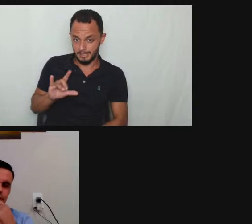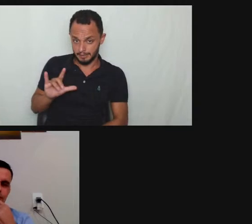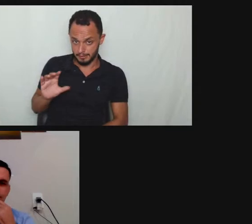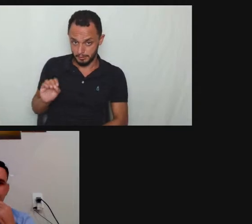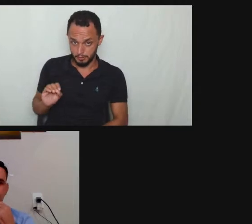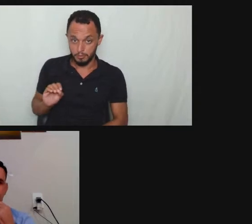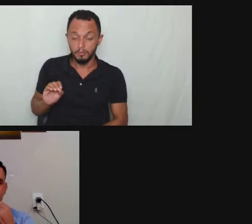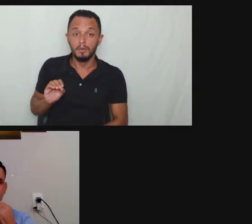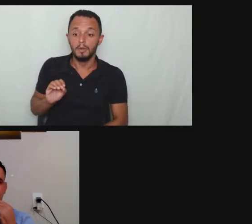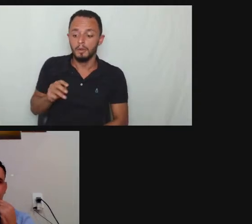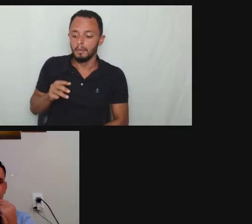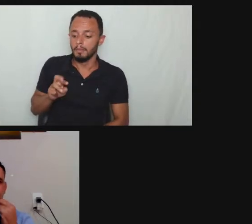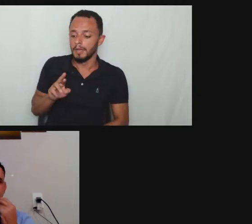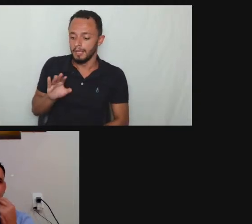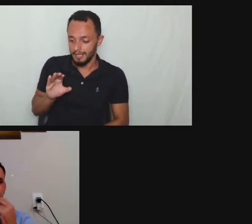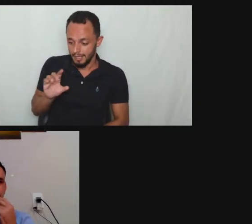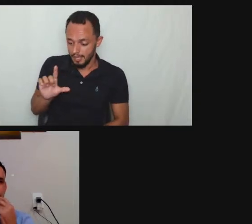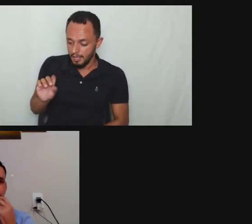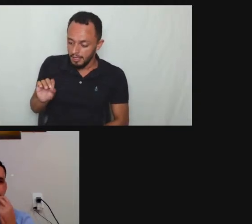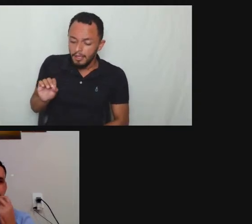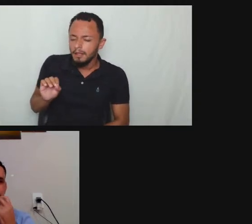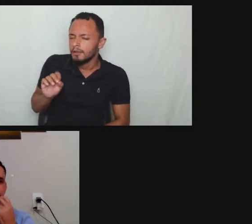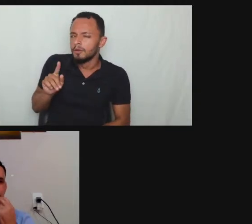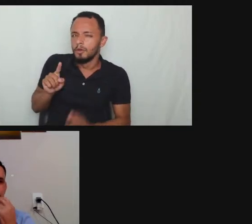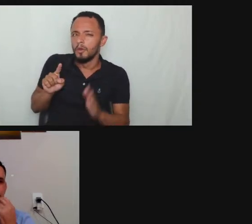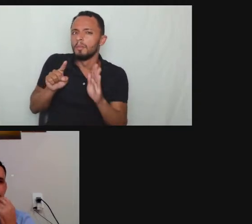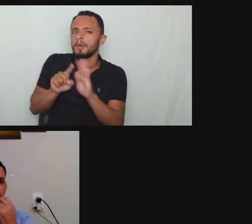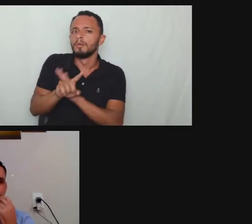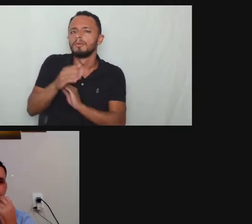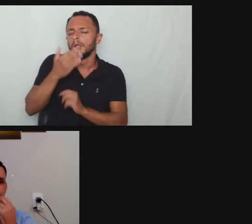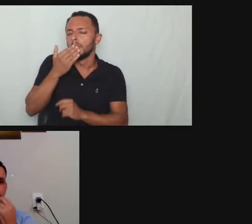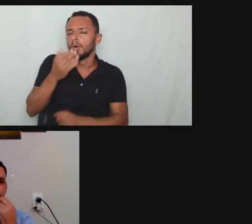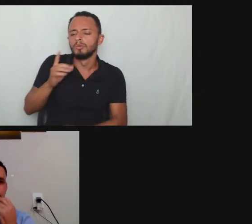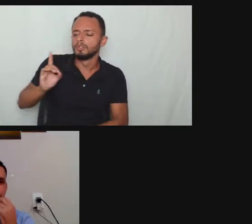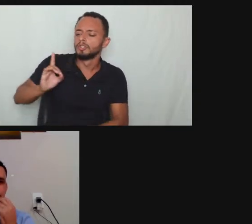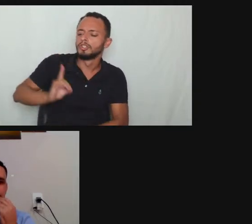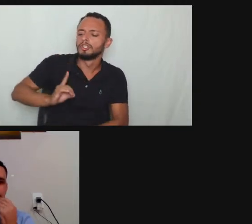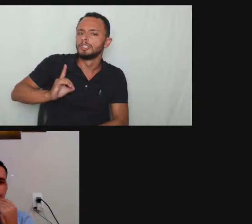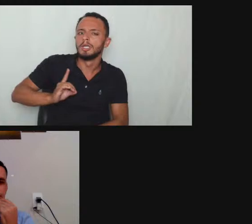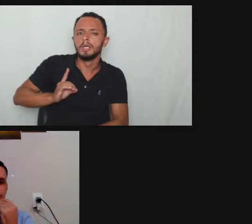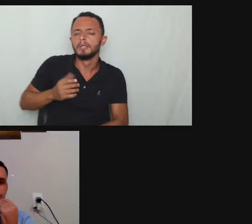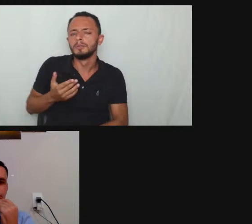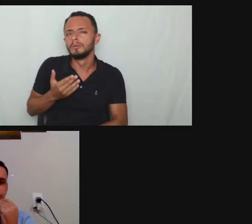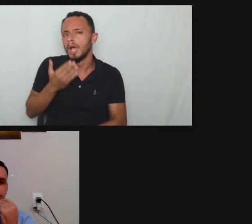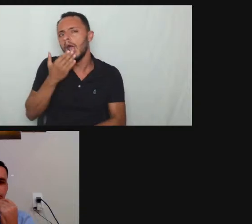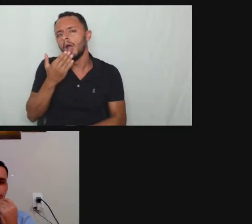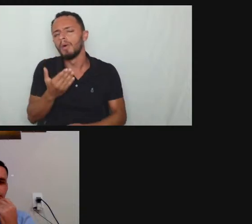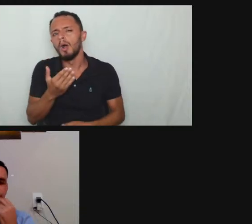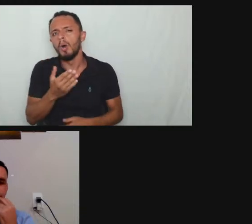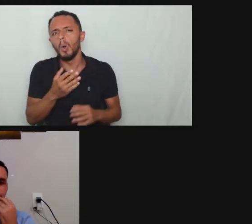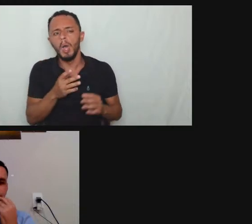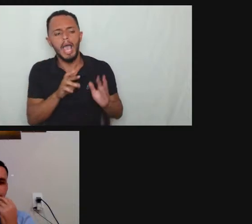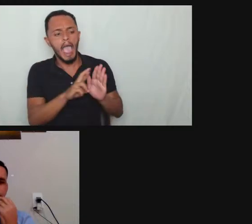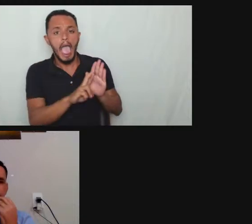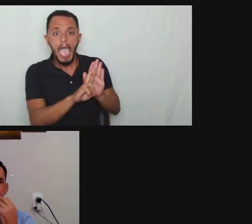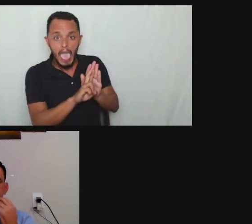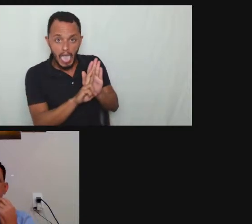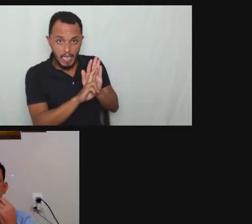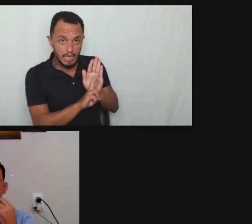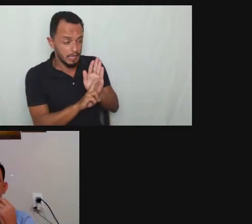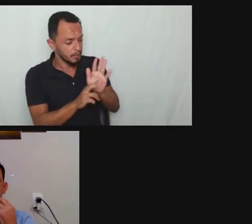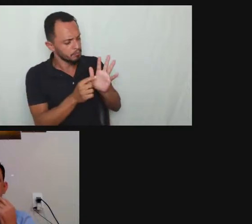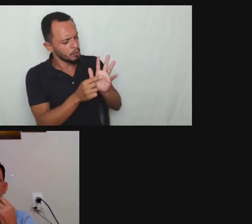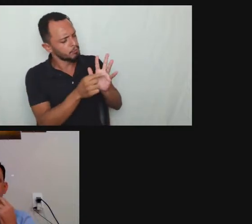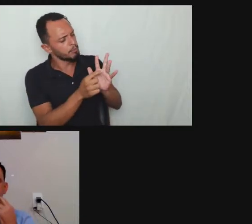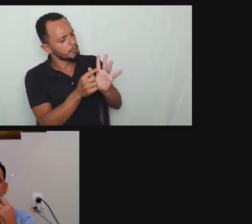de quais são assim esses principais direitos das regrinhas específicas que quem tiver assistindo aqui ele tem que